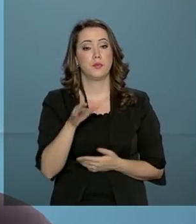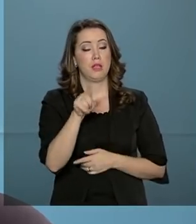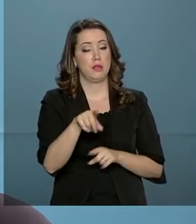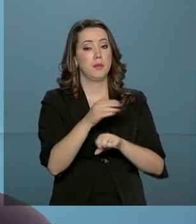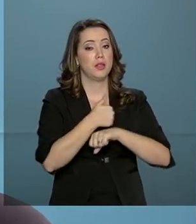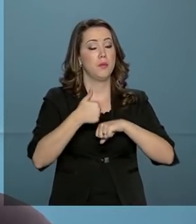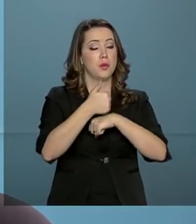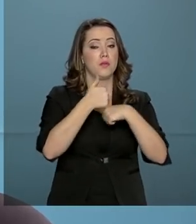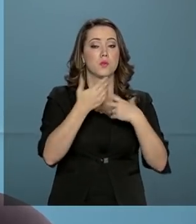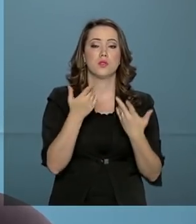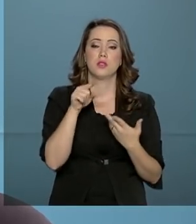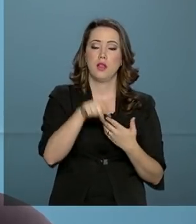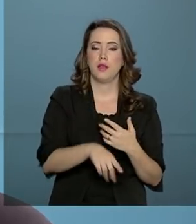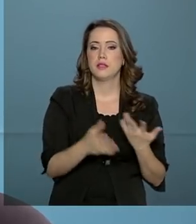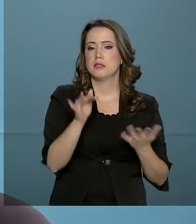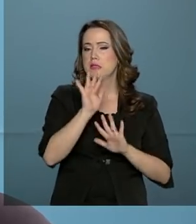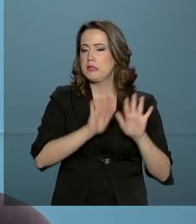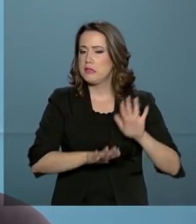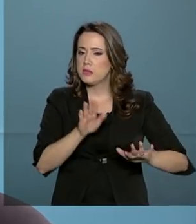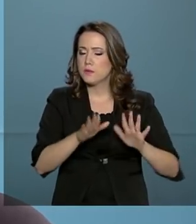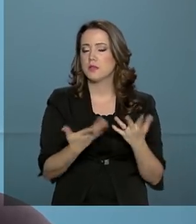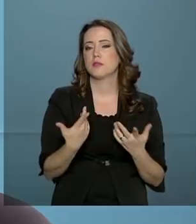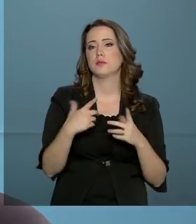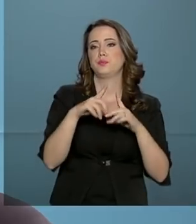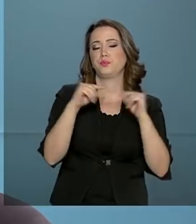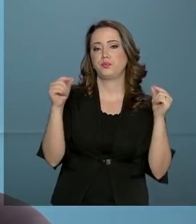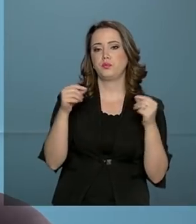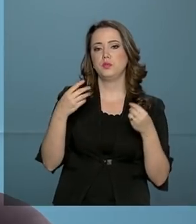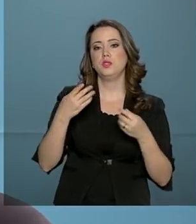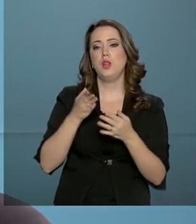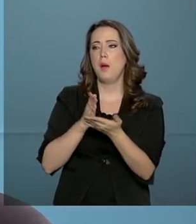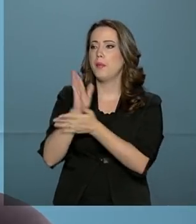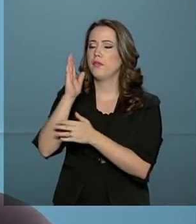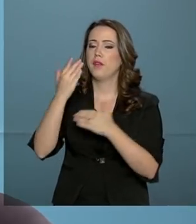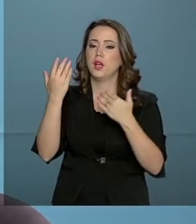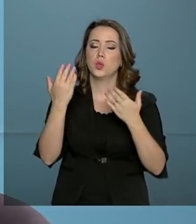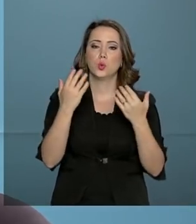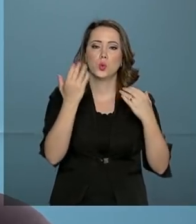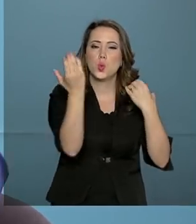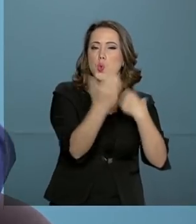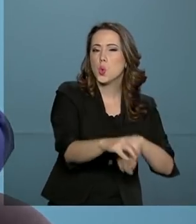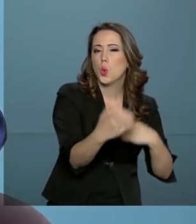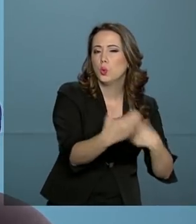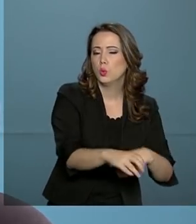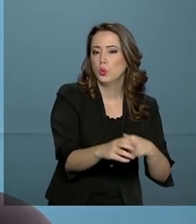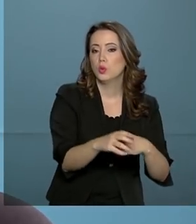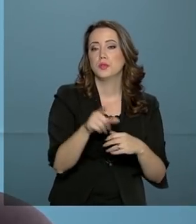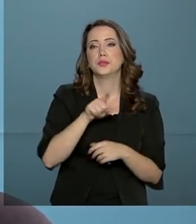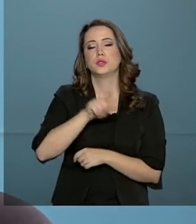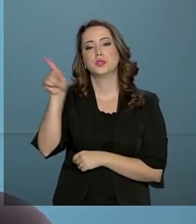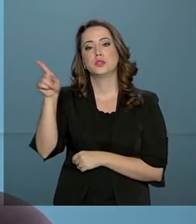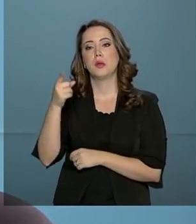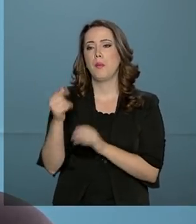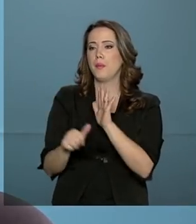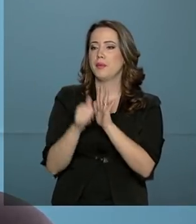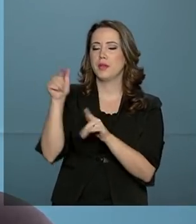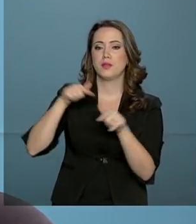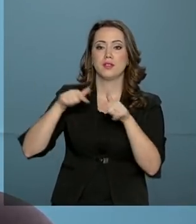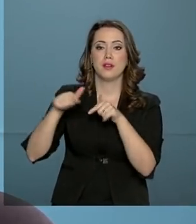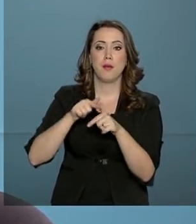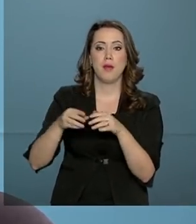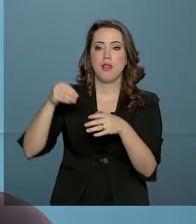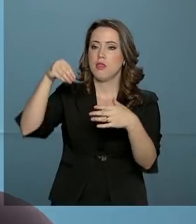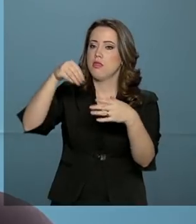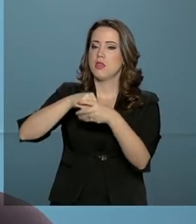passa num concurso público, vamos supor, Ministério da Fazenda. Aí, a sua primeira lotação é lá no interior do Pará, num lugar muito longe.